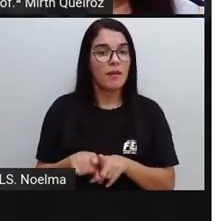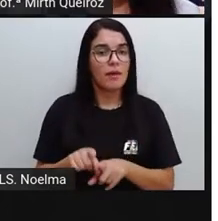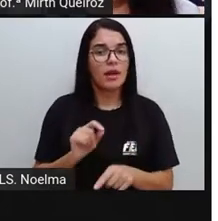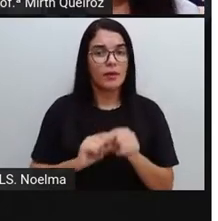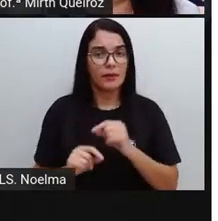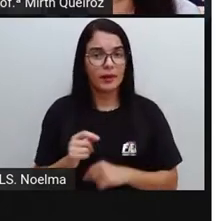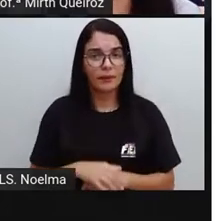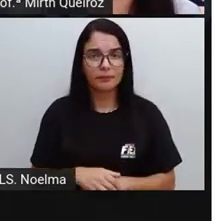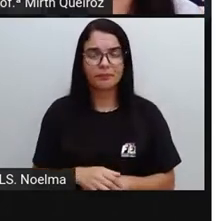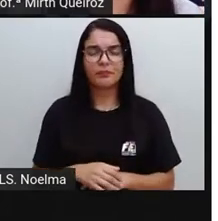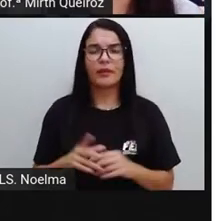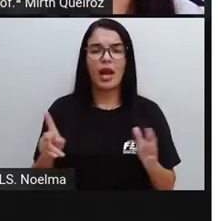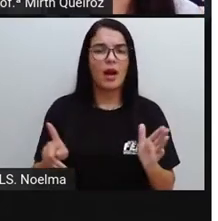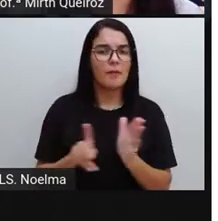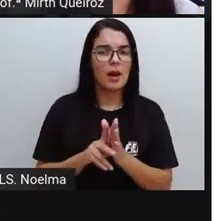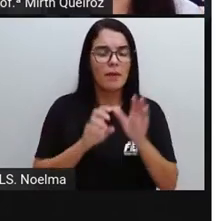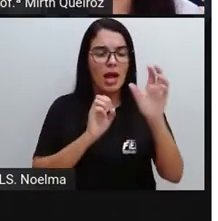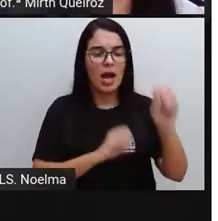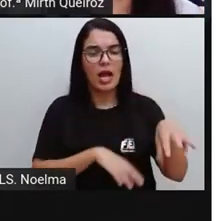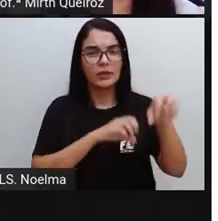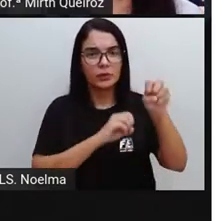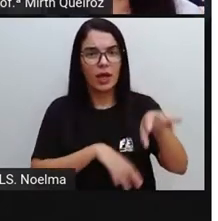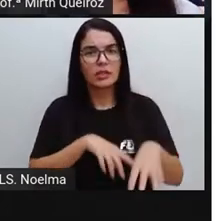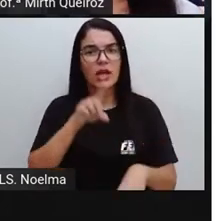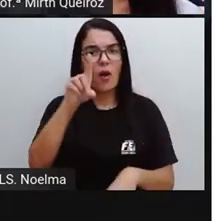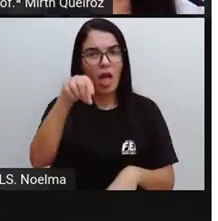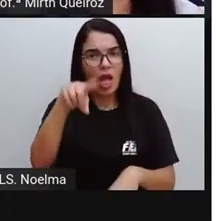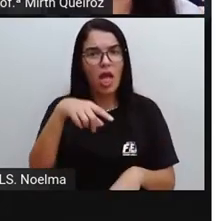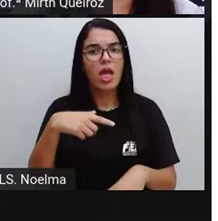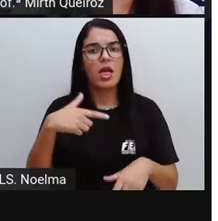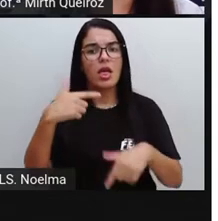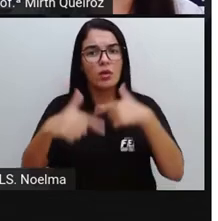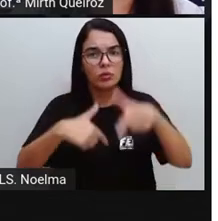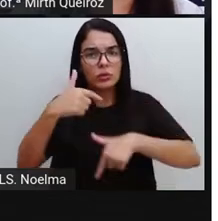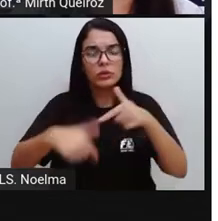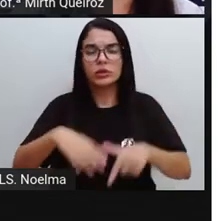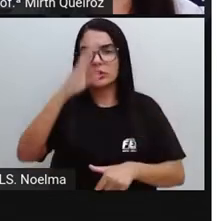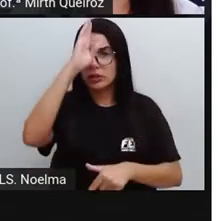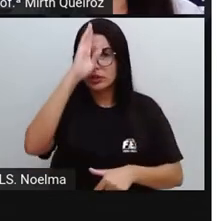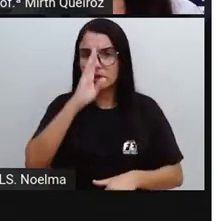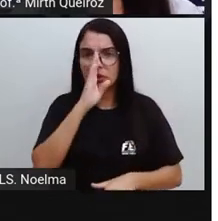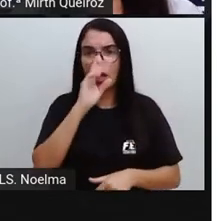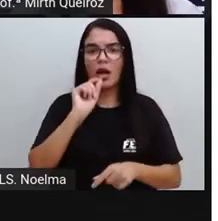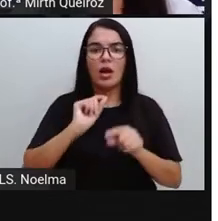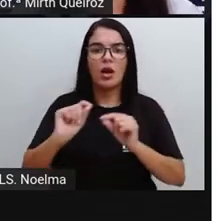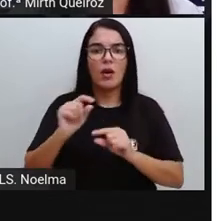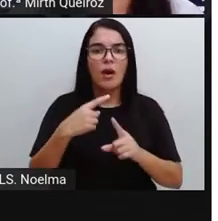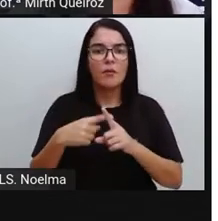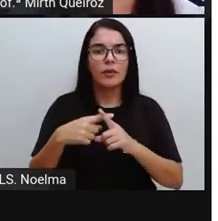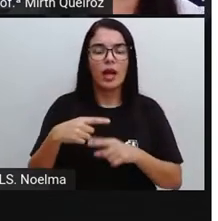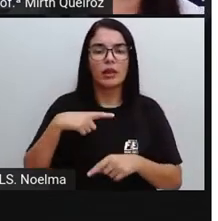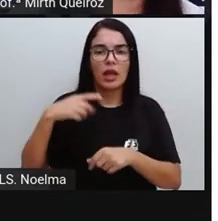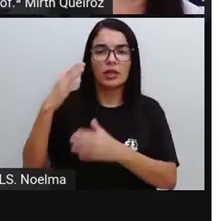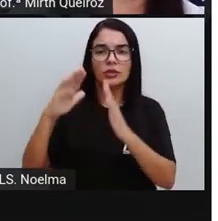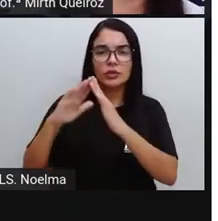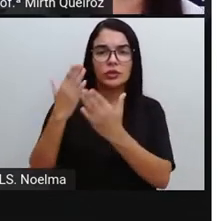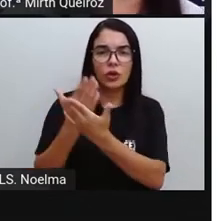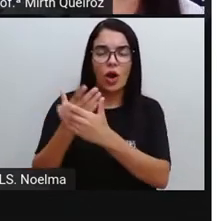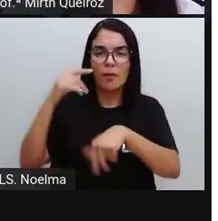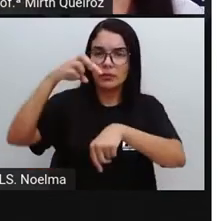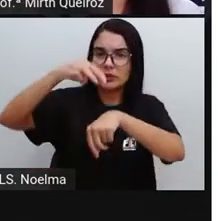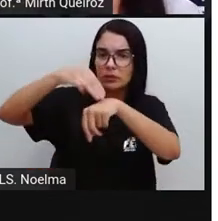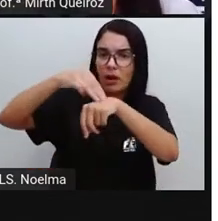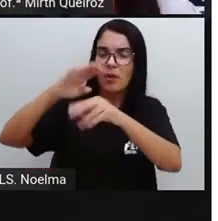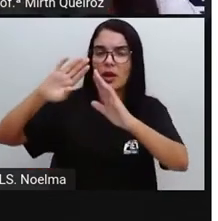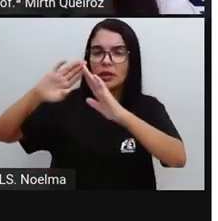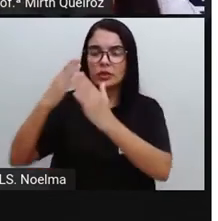A própria educação é um tipo de serviço público Que vem a partir das nossas escolas municipais As escolas estaduais